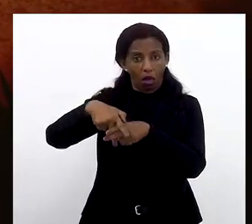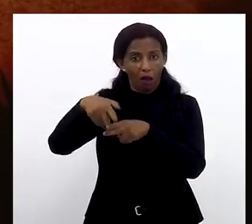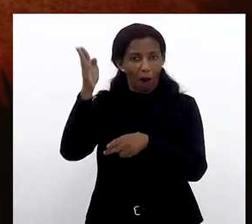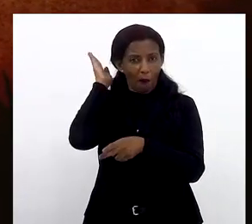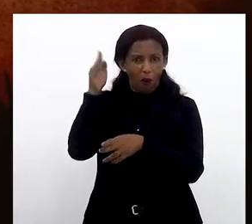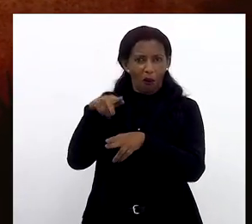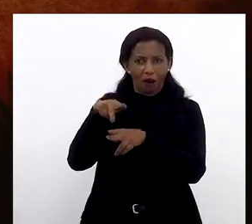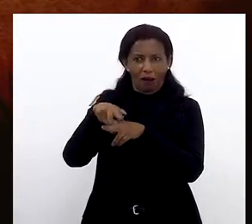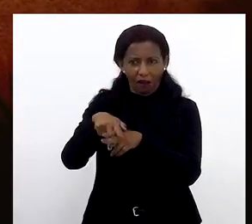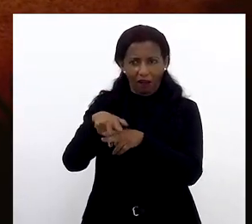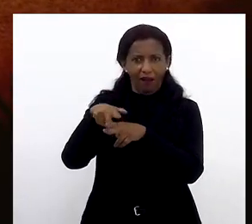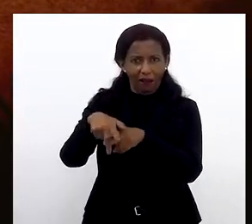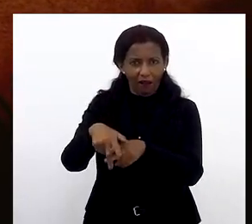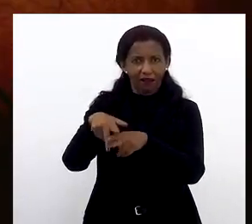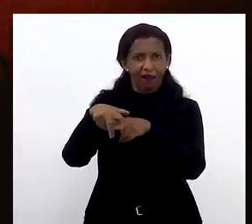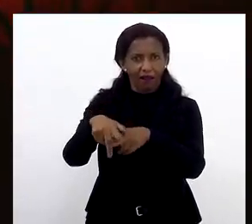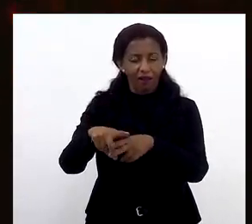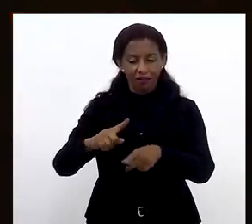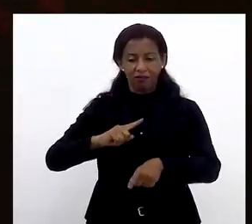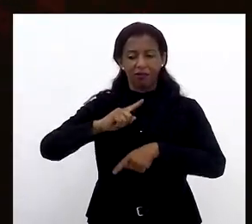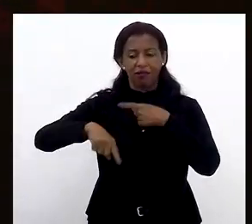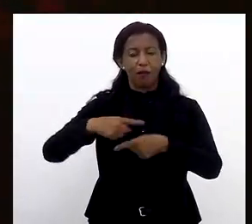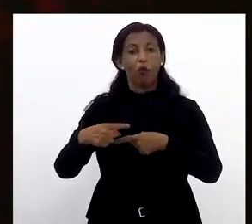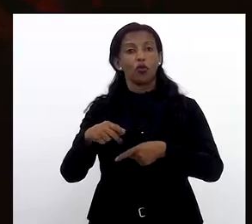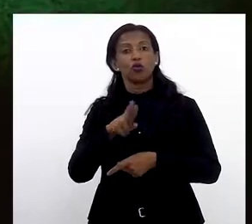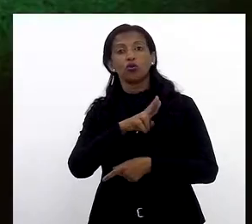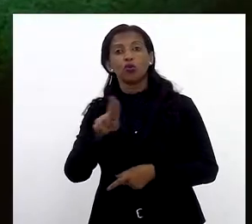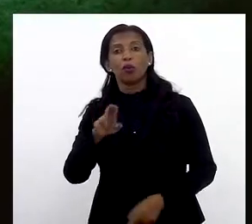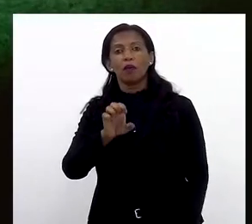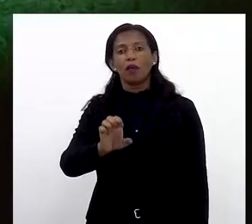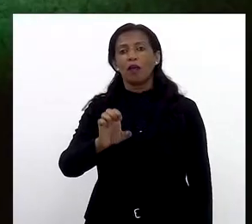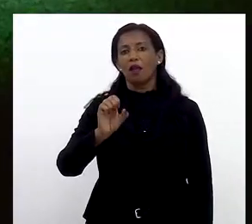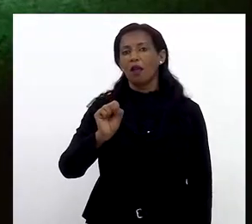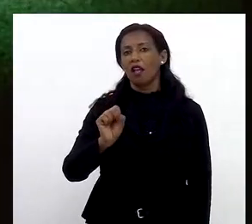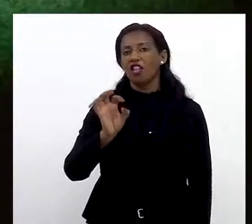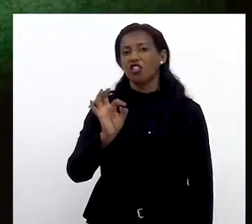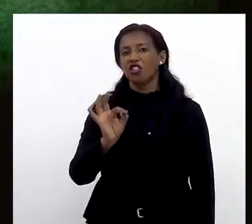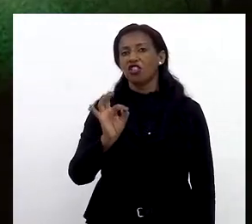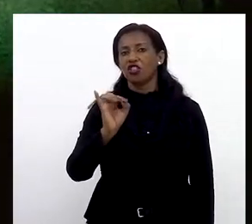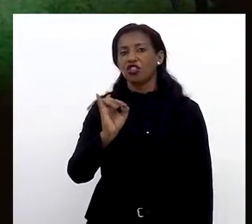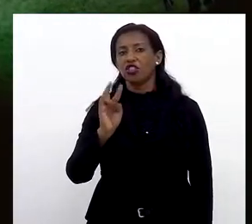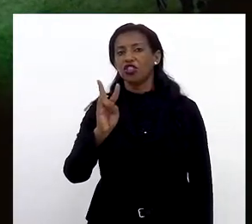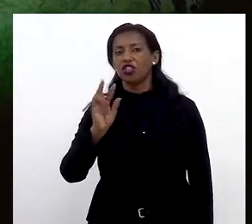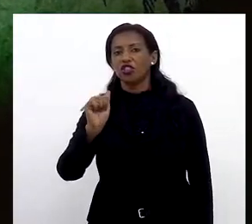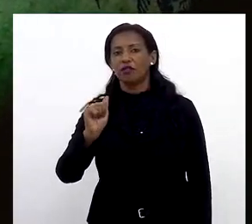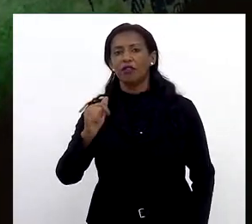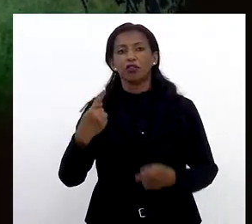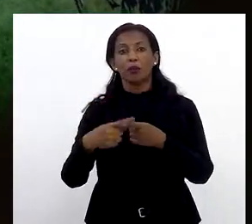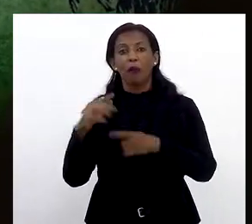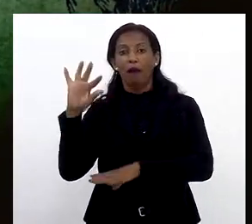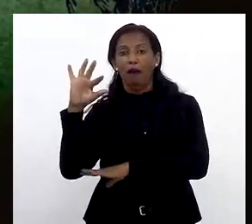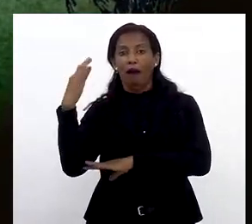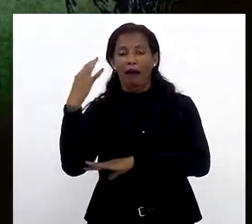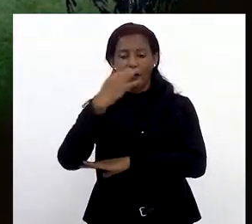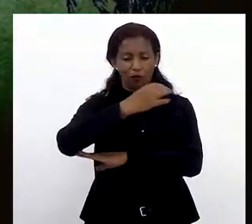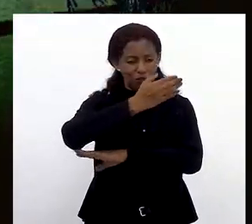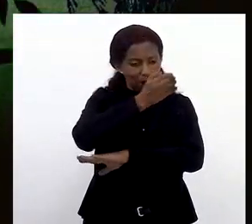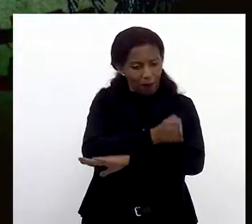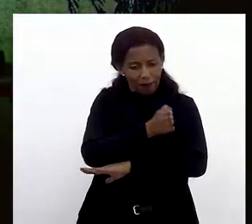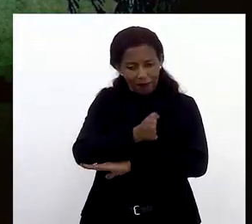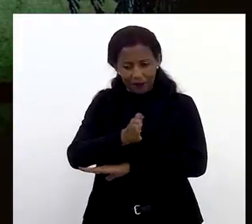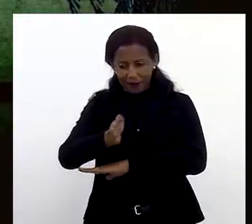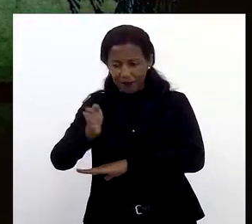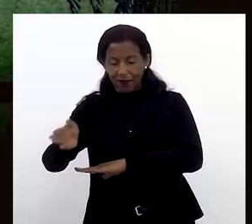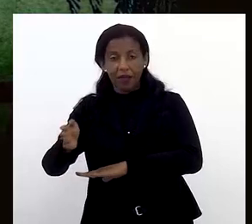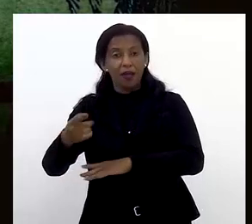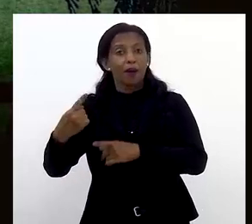pois as tropas de burros sempre atolavam. Logo depois, passou a se chamar Estiva, nome dado a uma trama de bambu